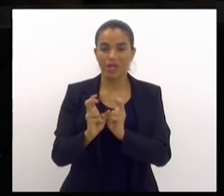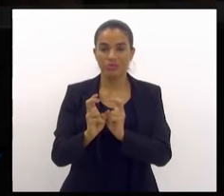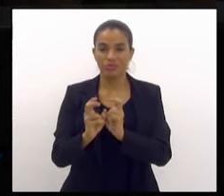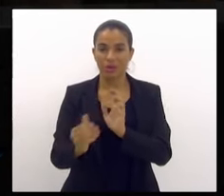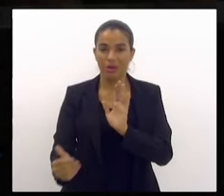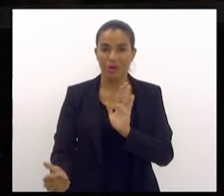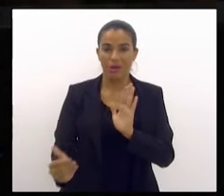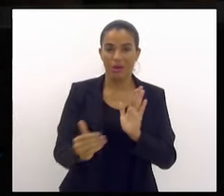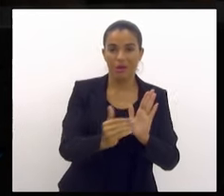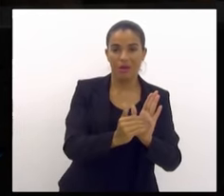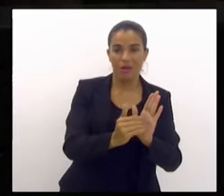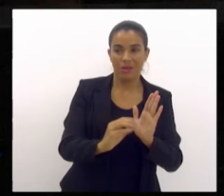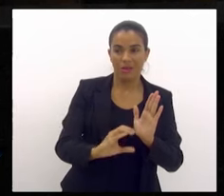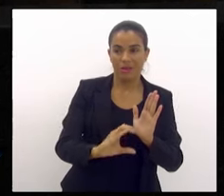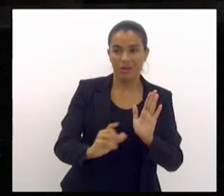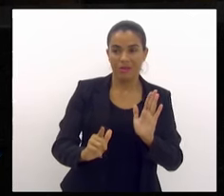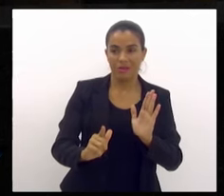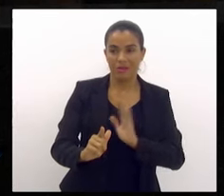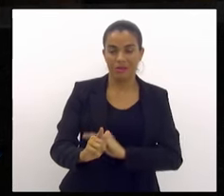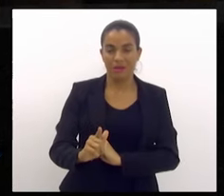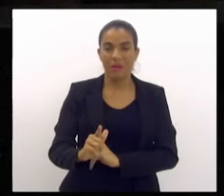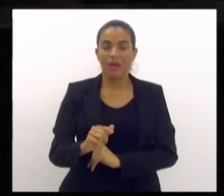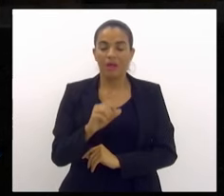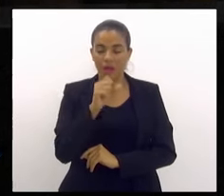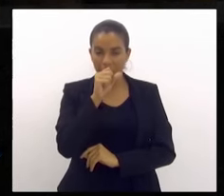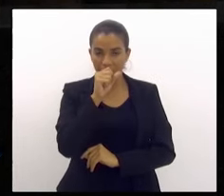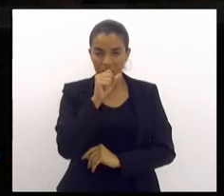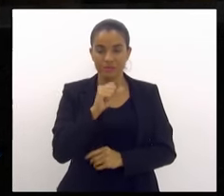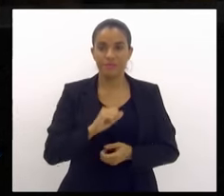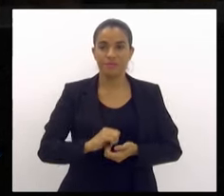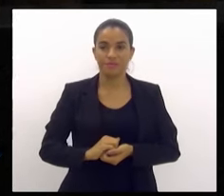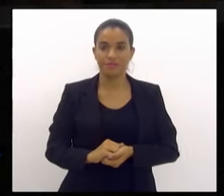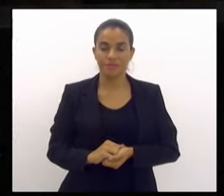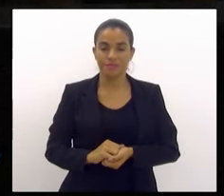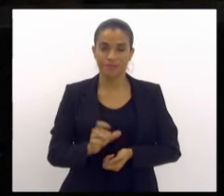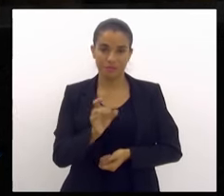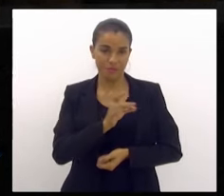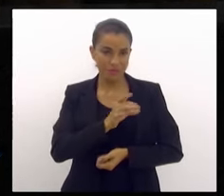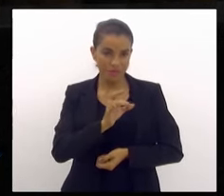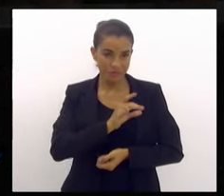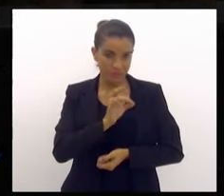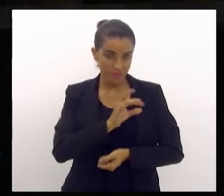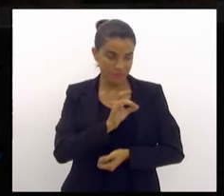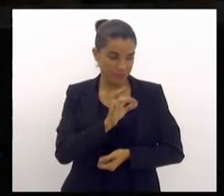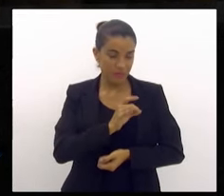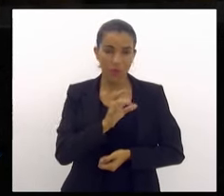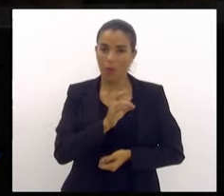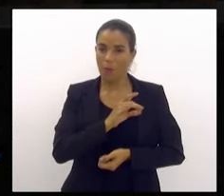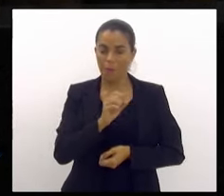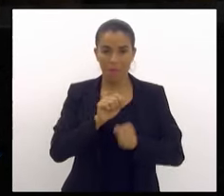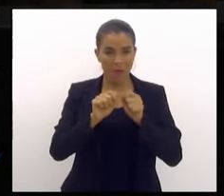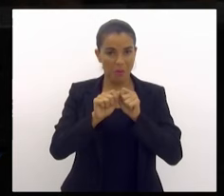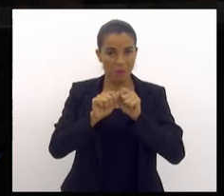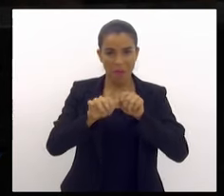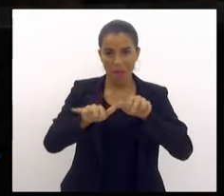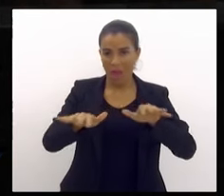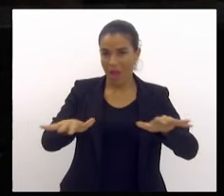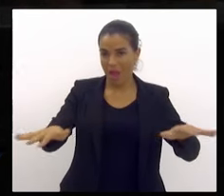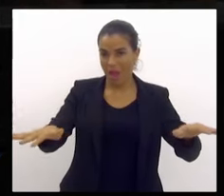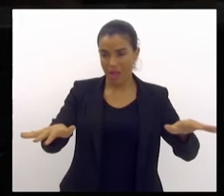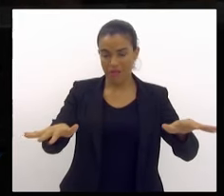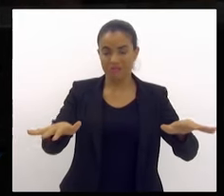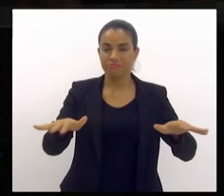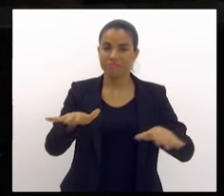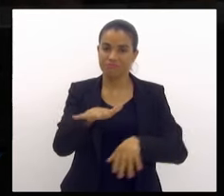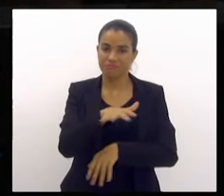Campo Grande. O medo tomou conta da nossa Zona Oeste